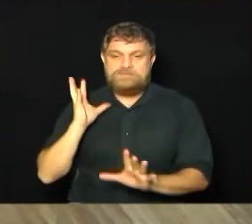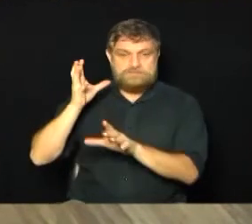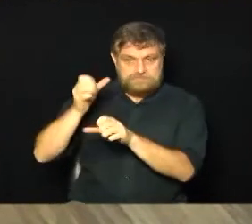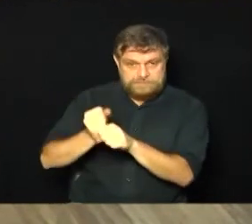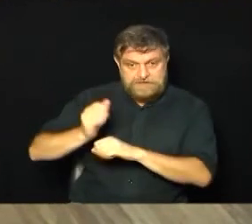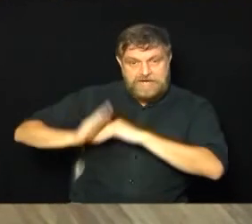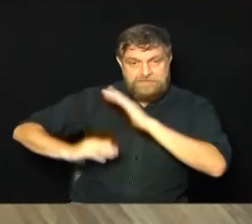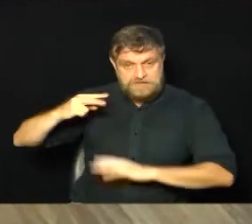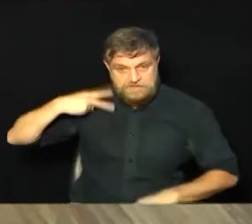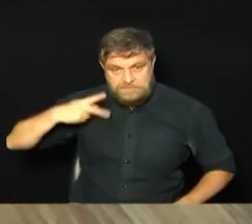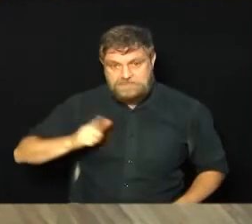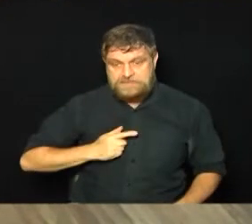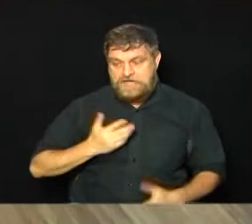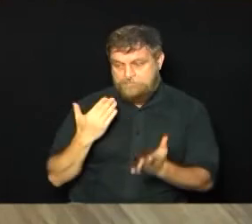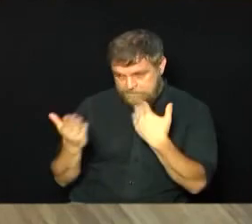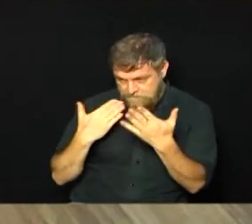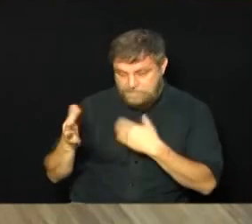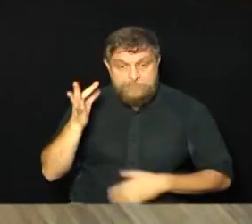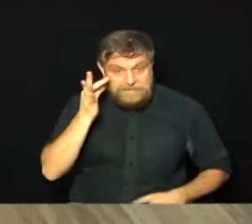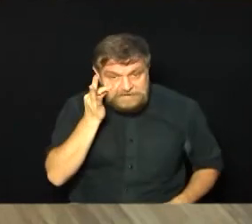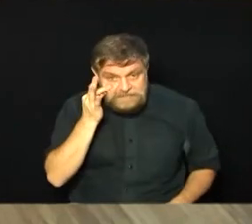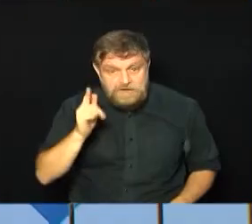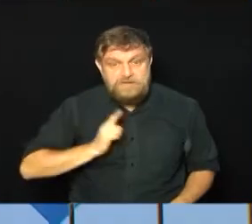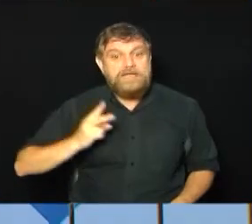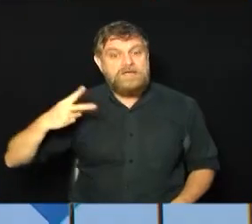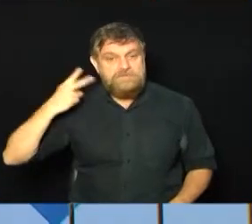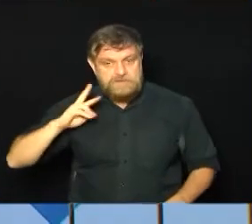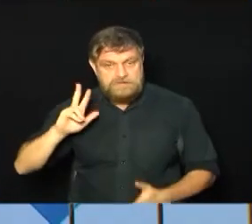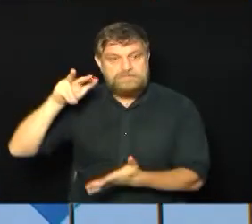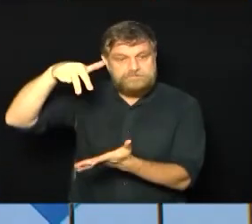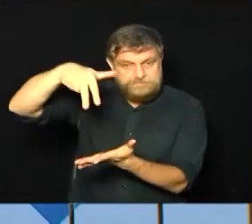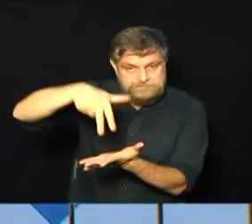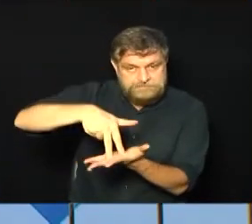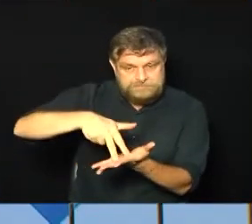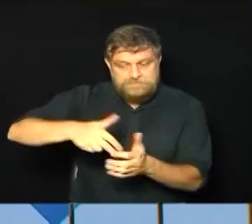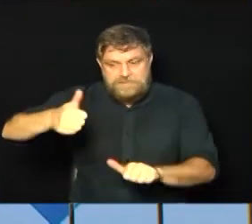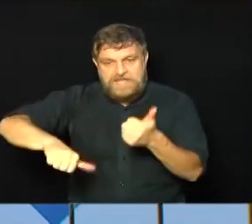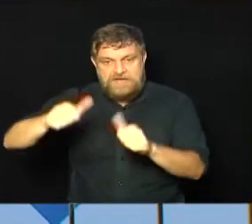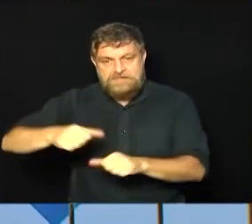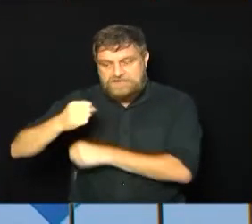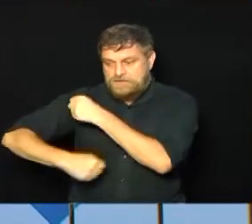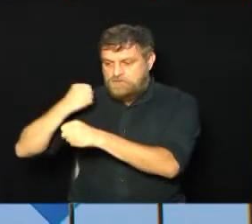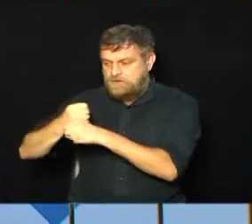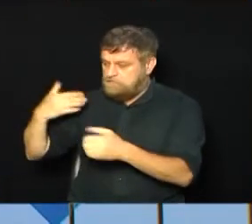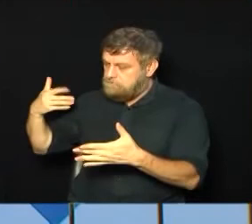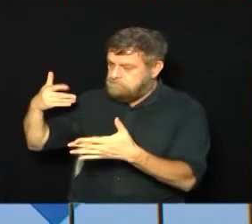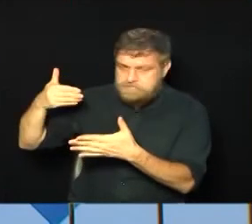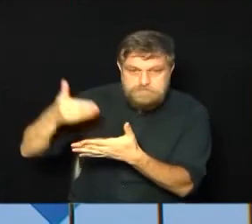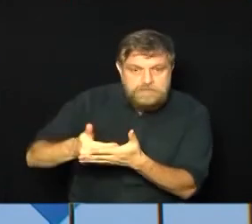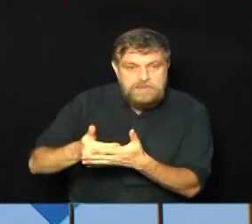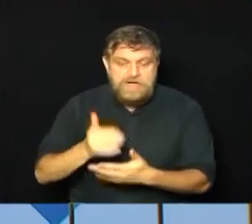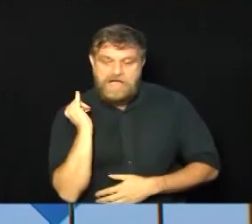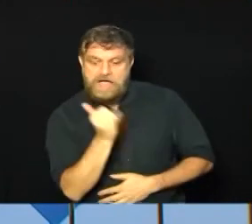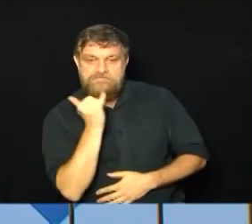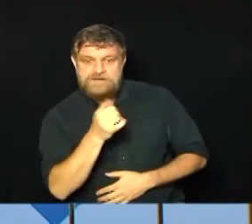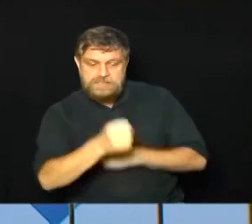e tem entrevista ao vivo daqui a pouco. Hoje tem mais um parlamentar aqui no estúdio fazendo um balanço de 2021 e sempre falando aí como vão